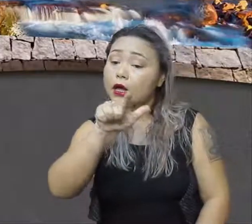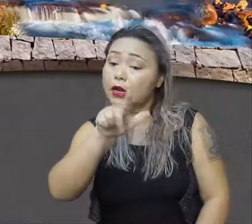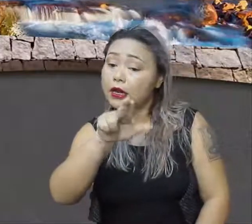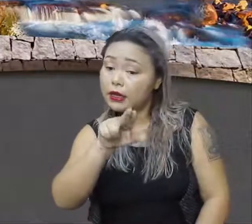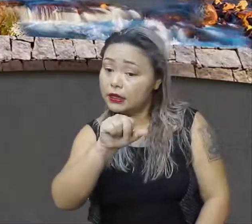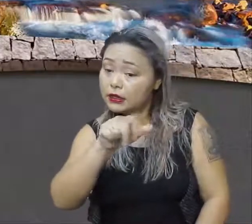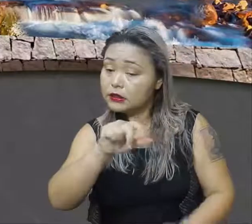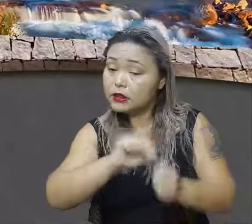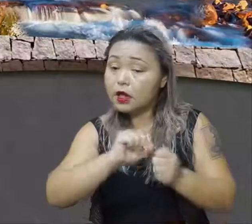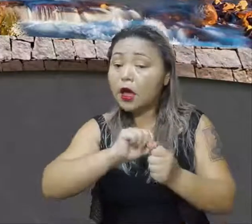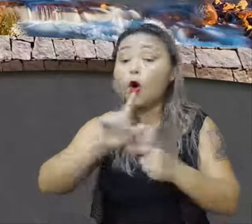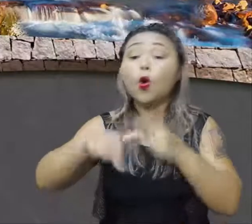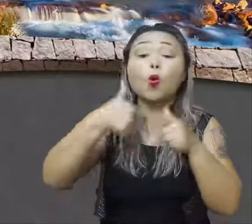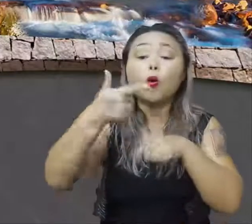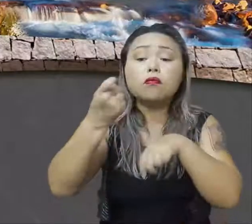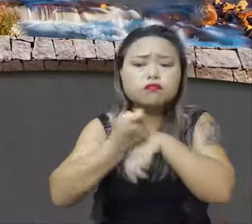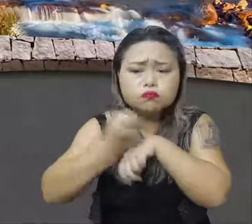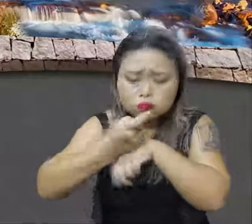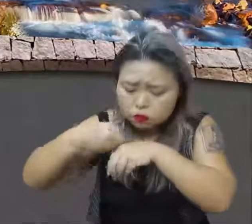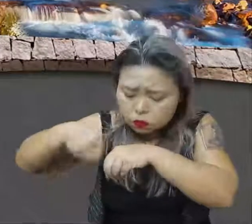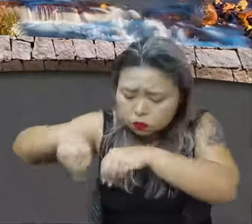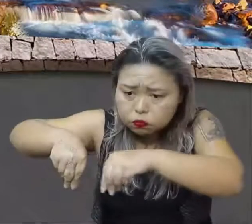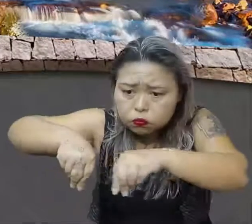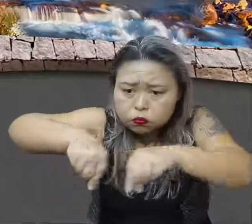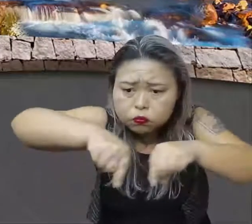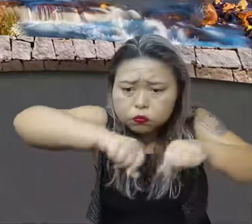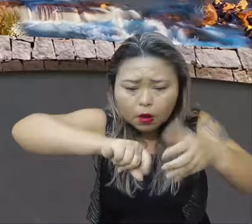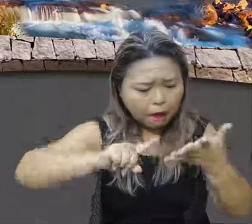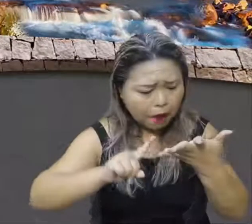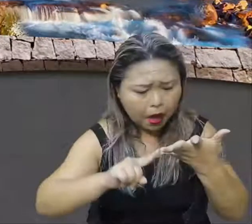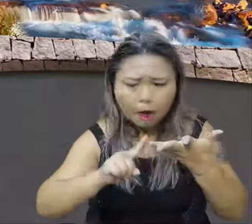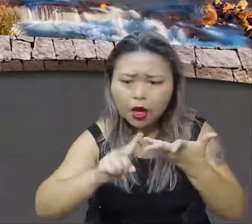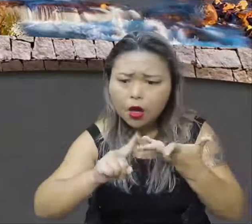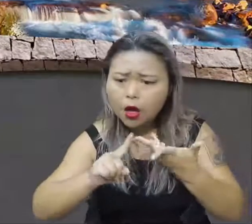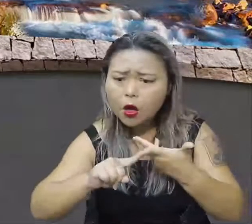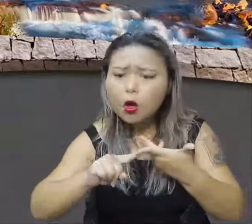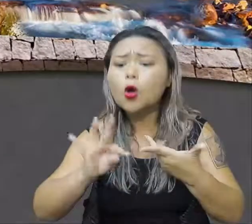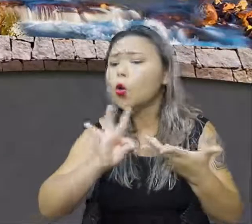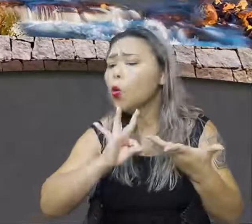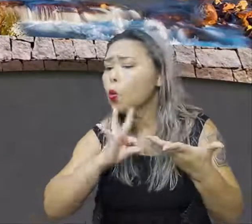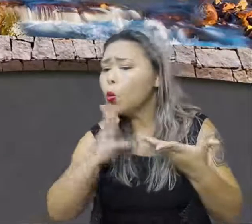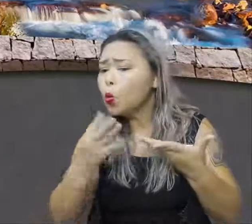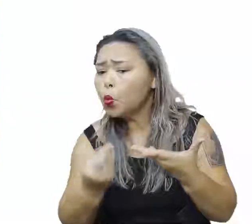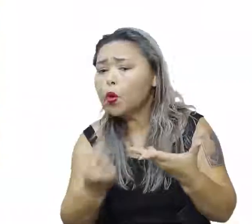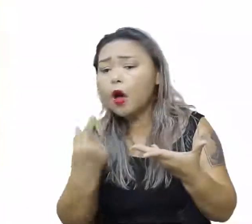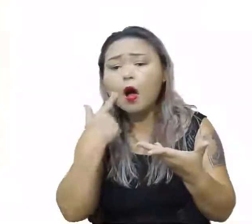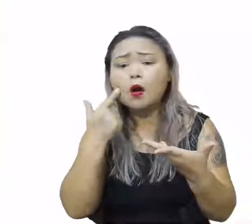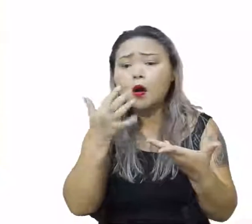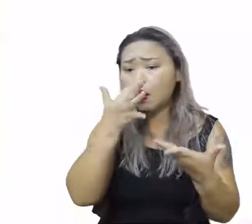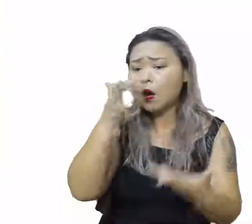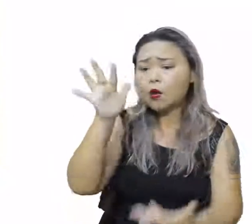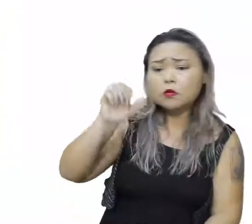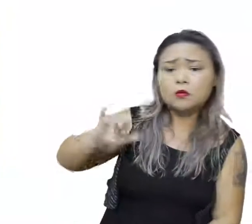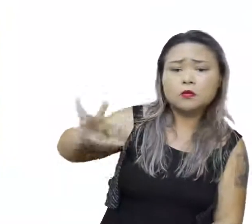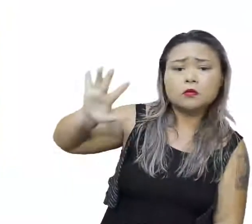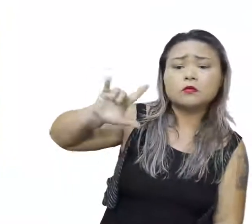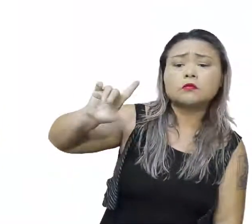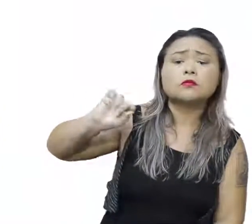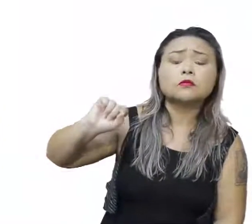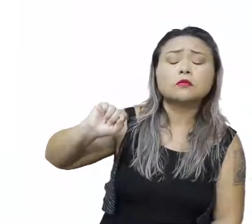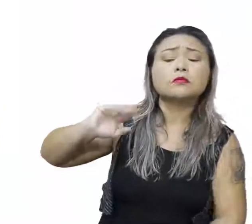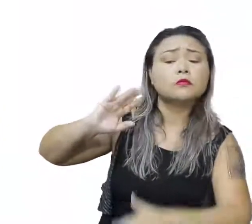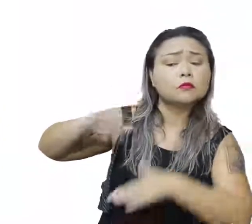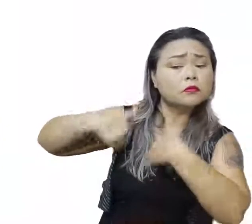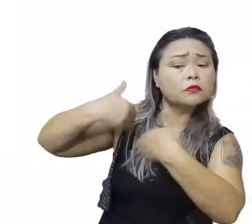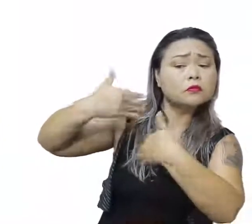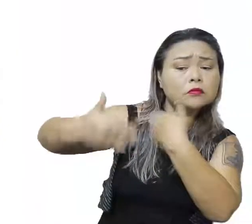A lateralização, que é o endurecimento do solo. tudo isso, como você pode observar na imagem, através de